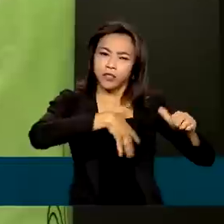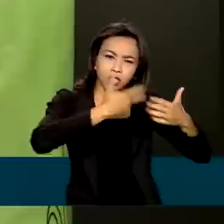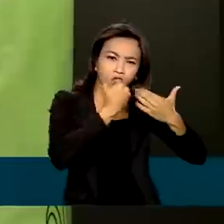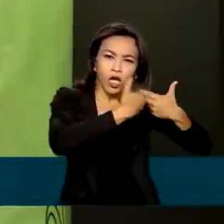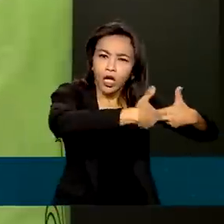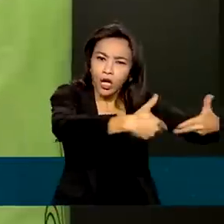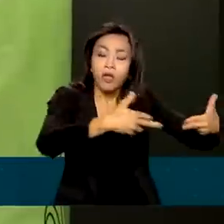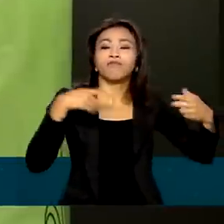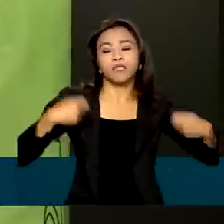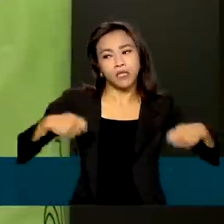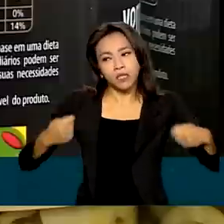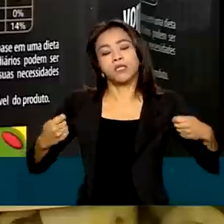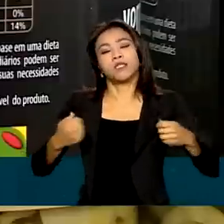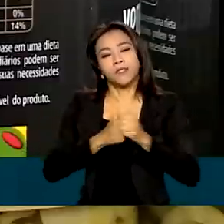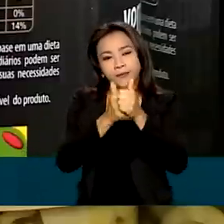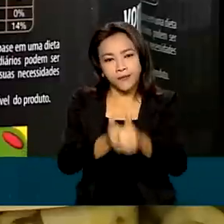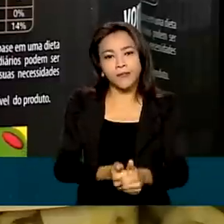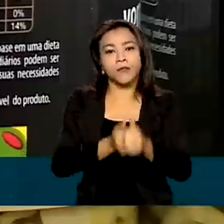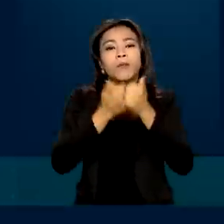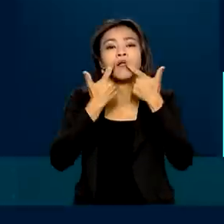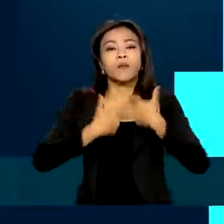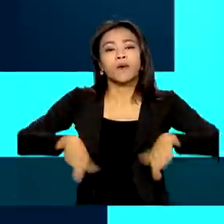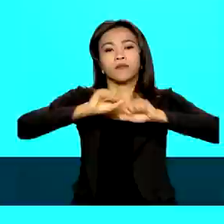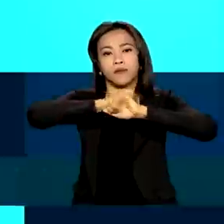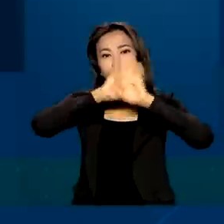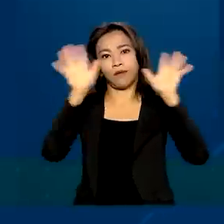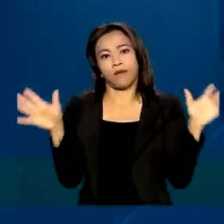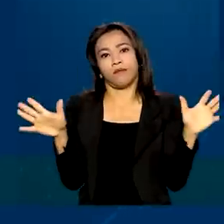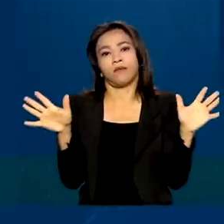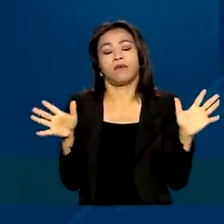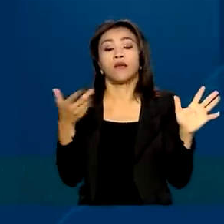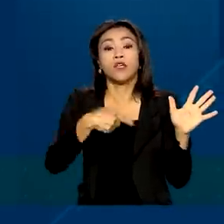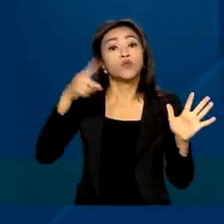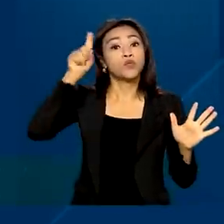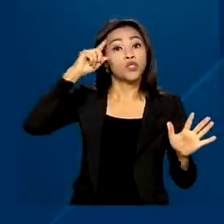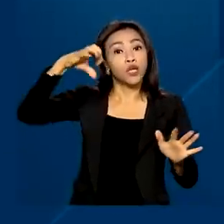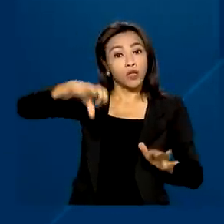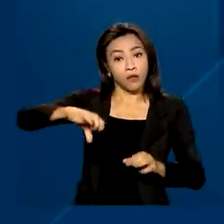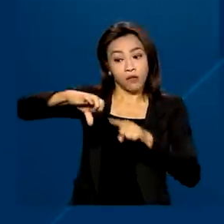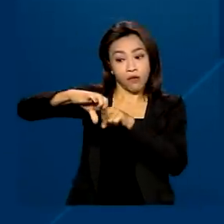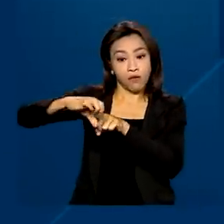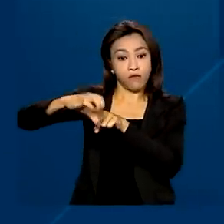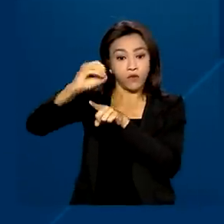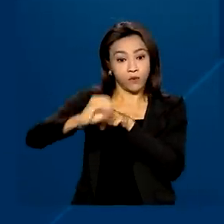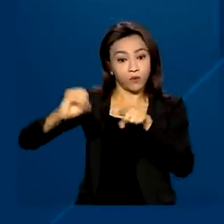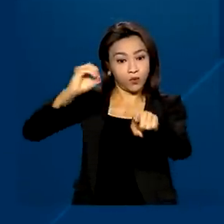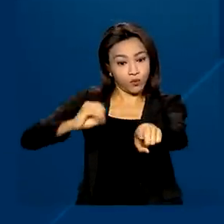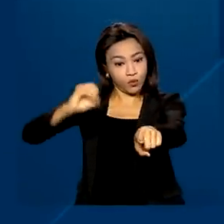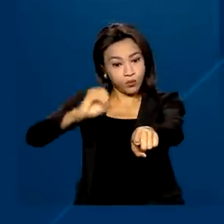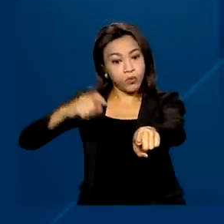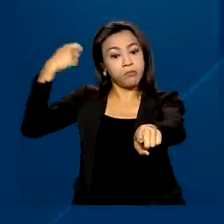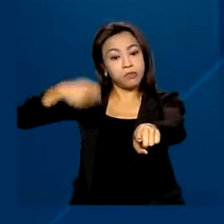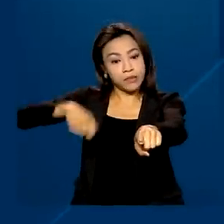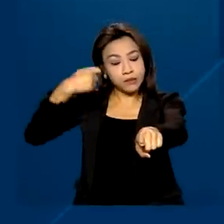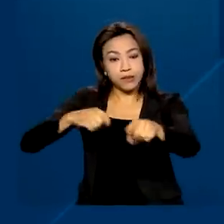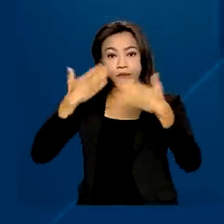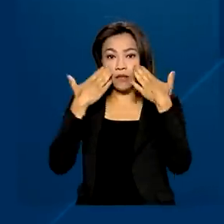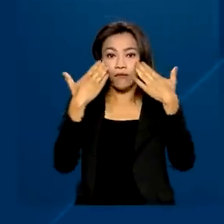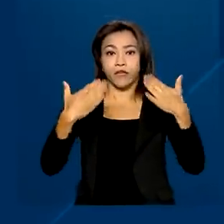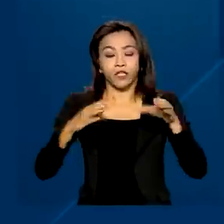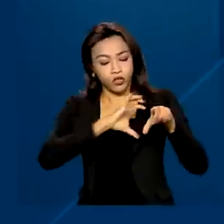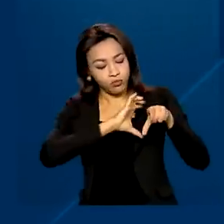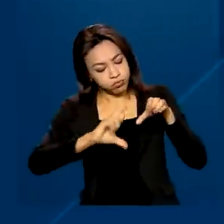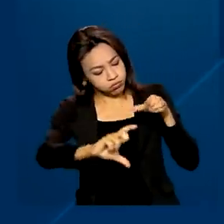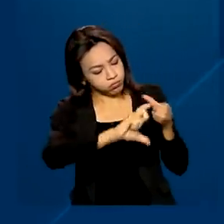apresentar uma linguagem mais clara para o consumidor. A partir de 9 de outubro, os produtos vão ter que trazer, na parte da frente,